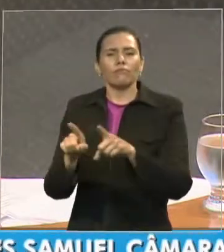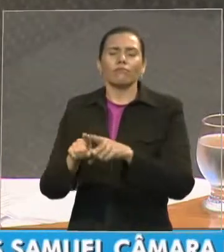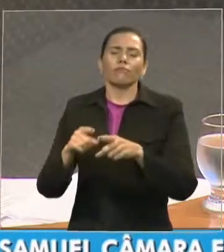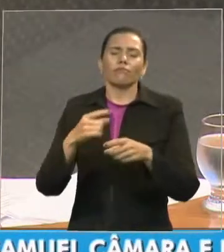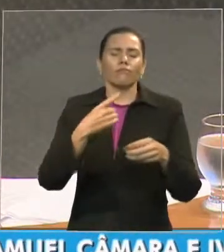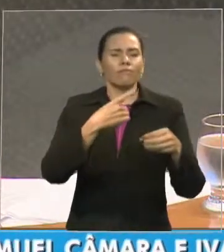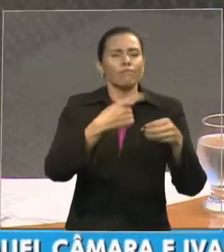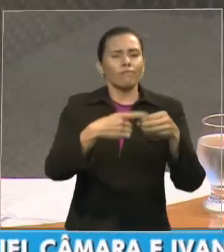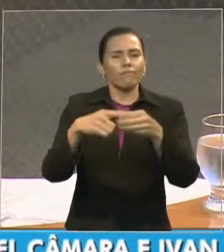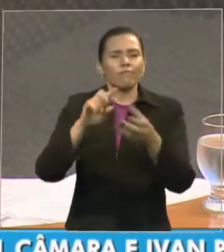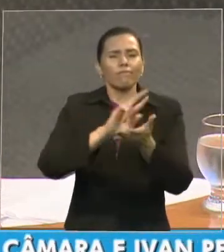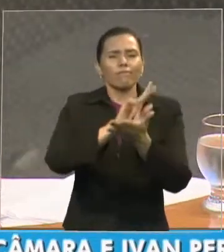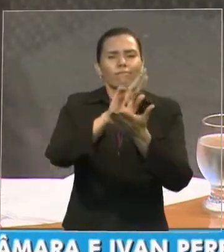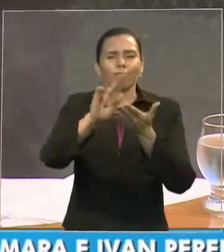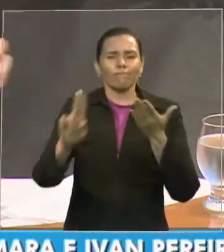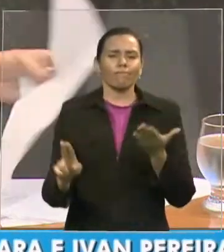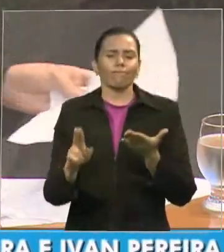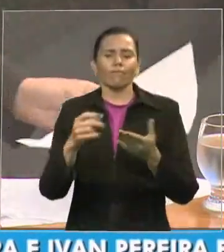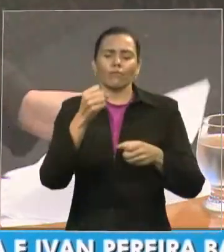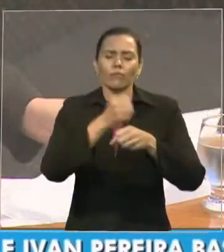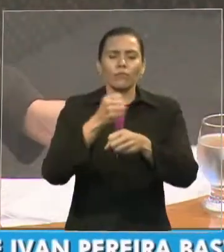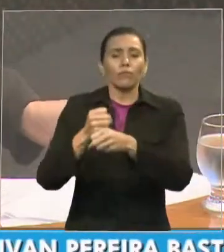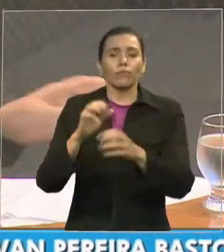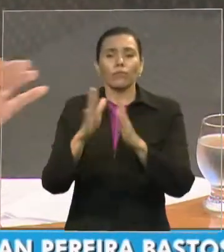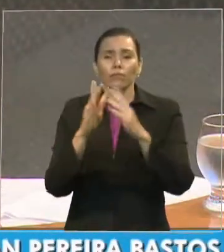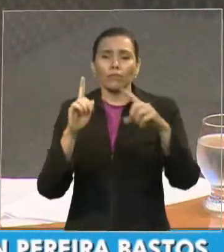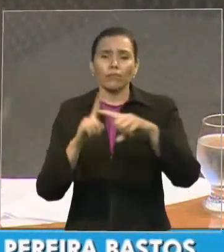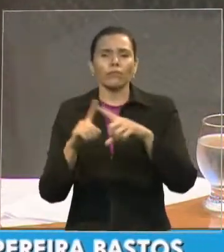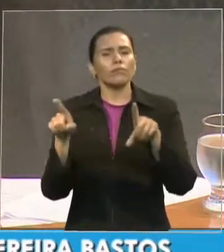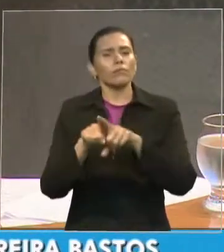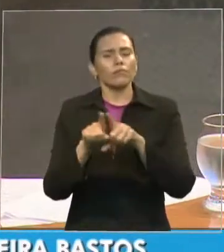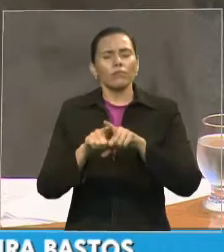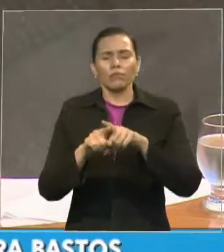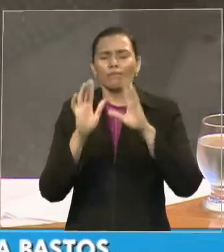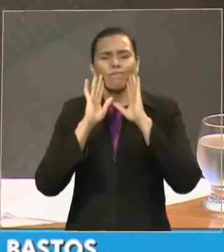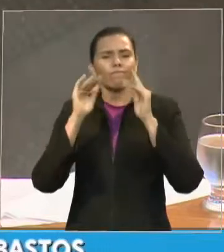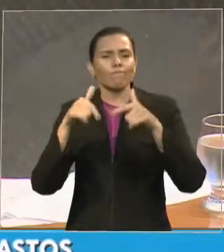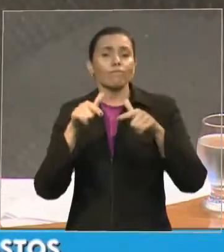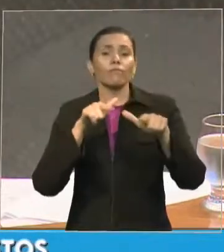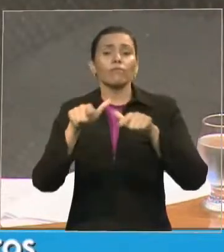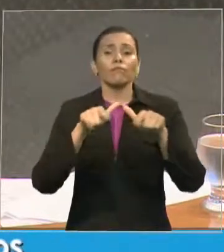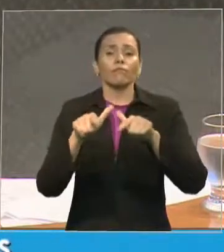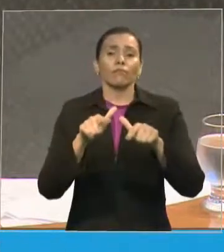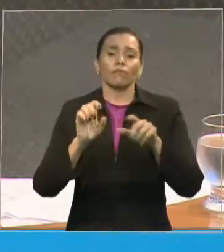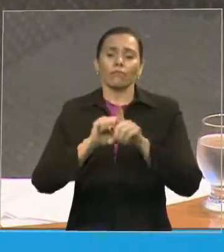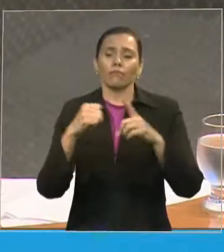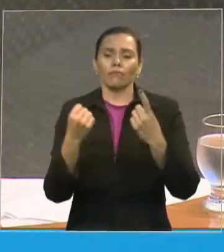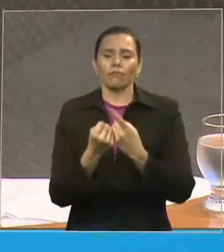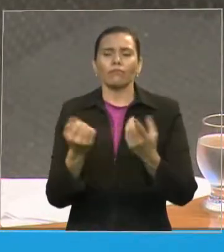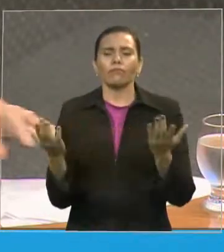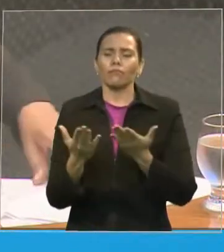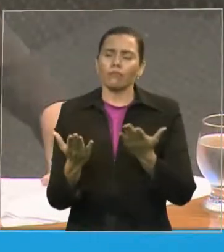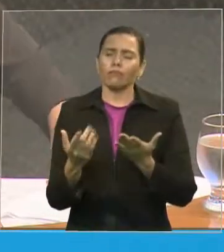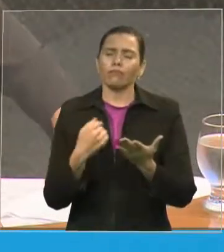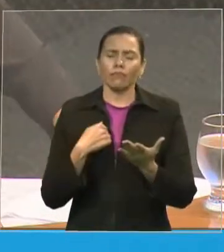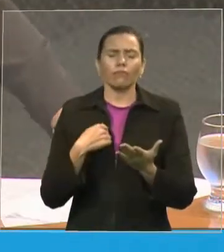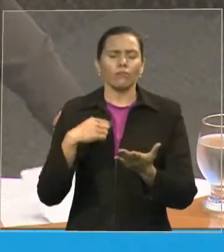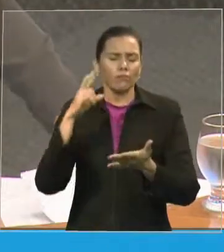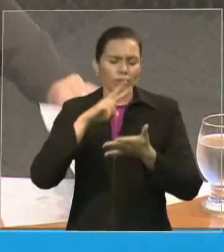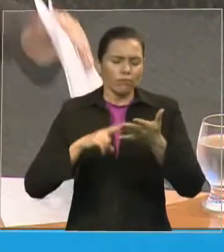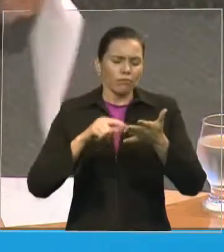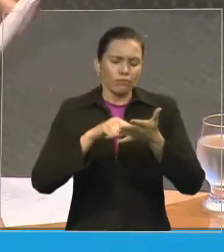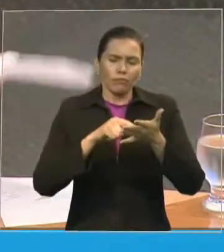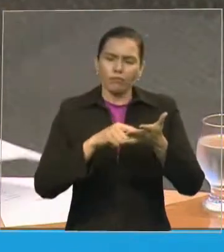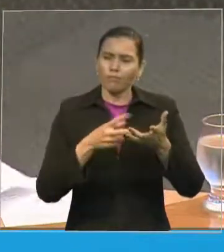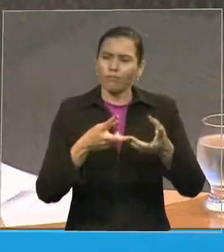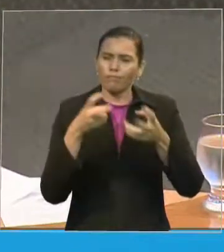sociais. Então, hoje para a gente é uma honra estar reconhecendo o trabalho do pastor